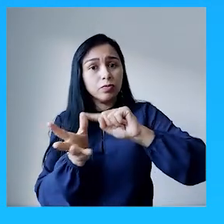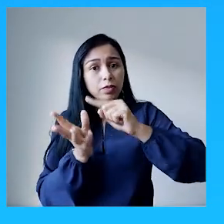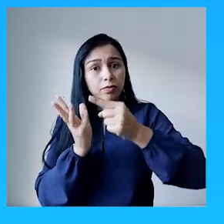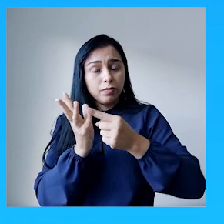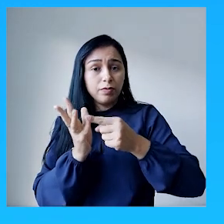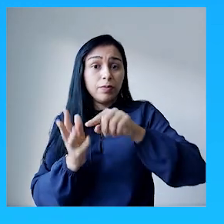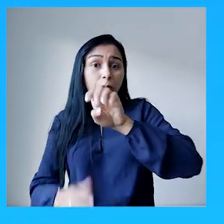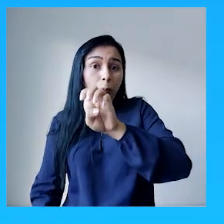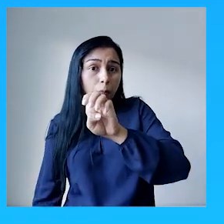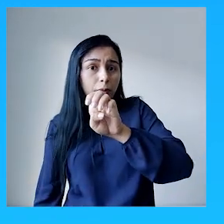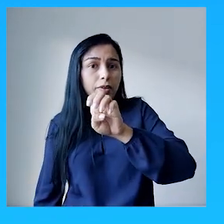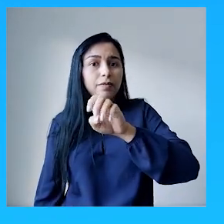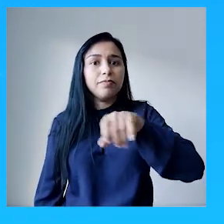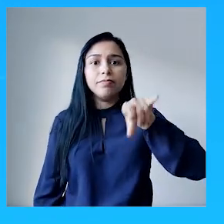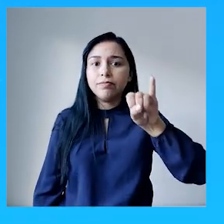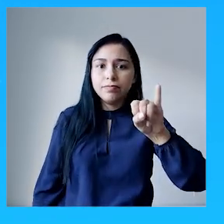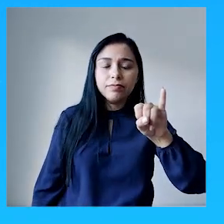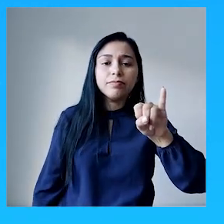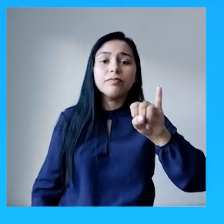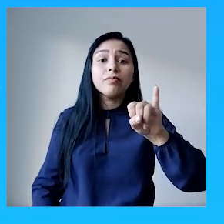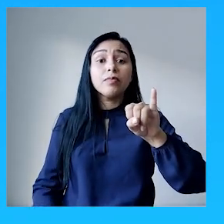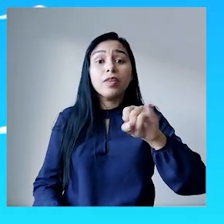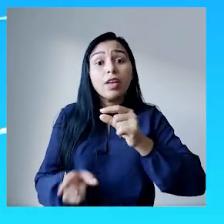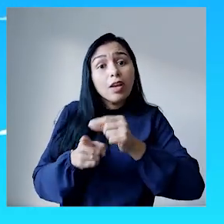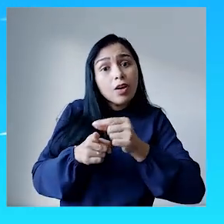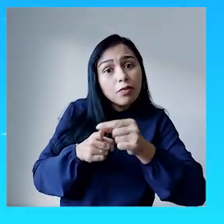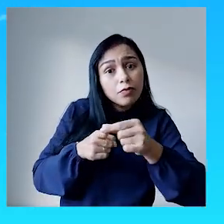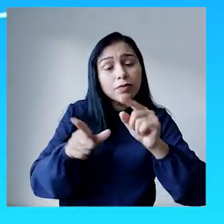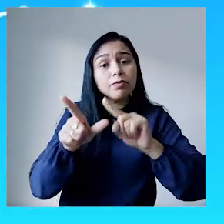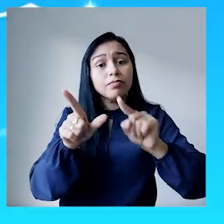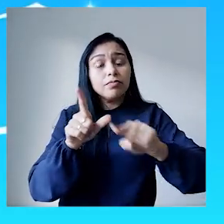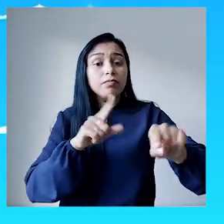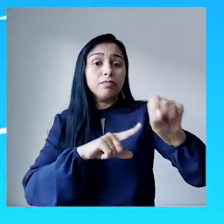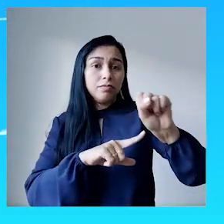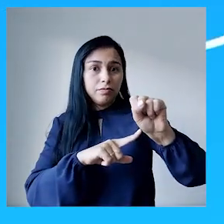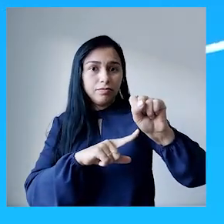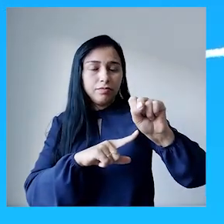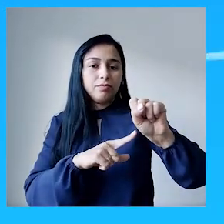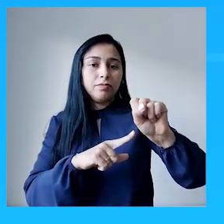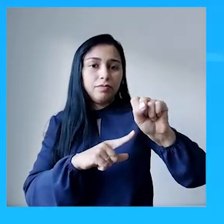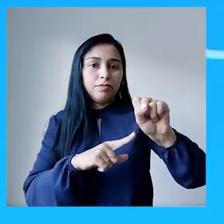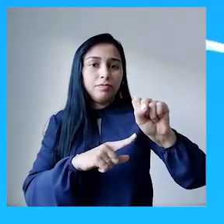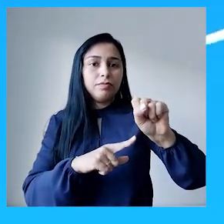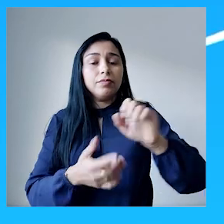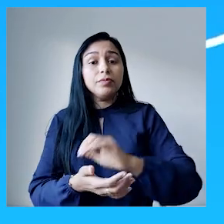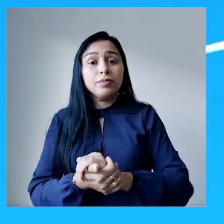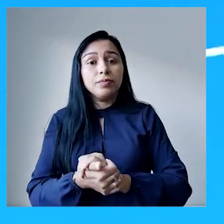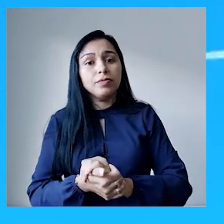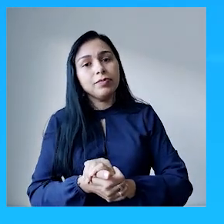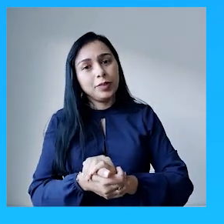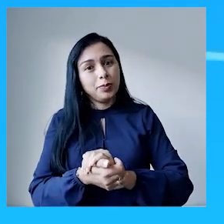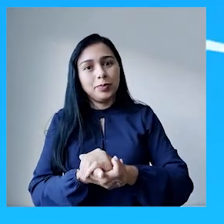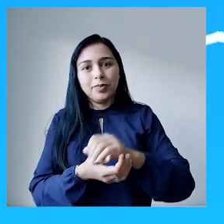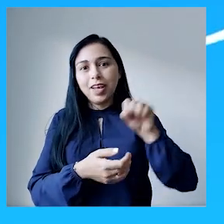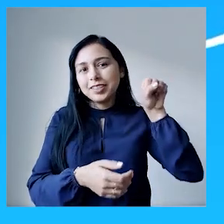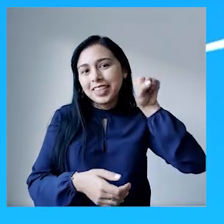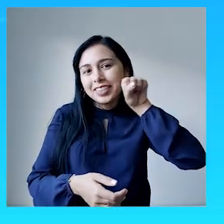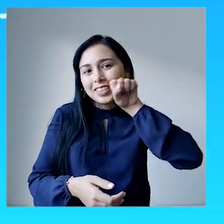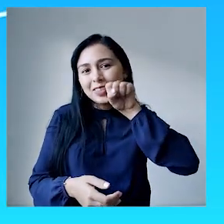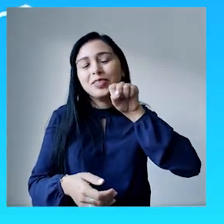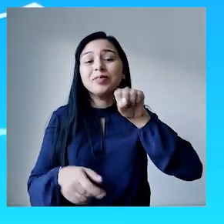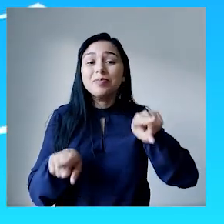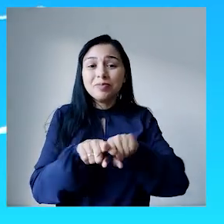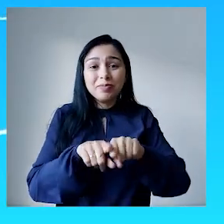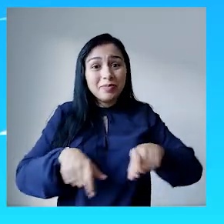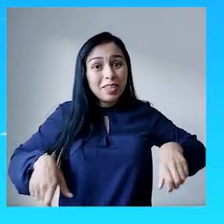da letra S. Como cenoura e cinto. Viram só que superpoder legal?